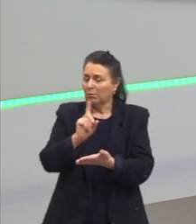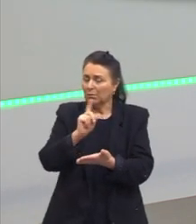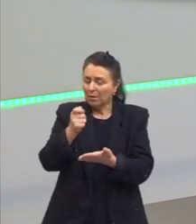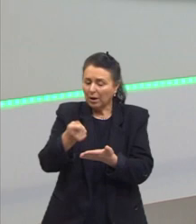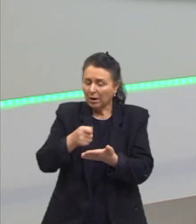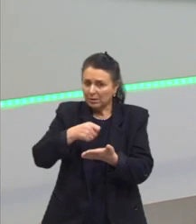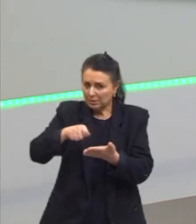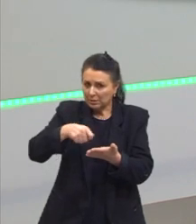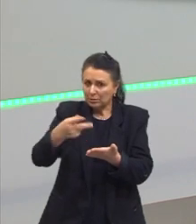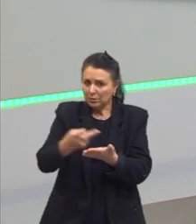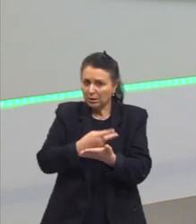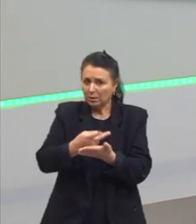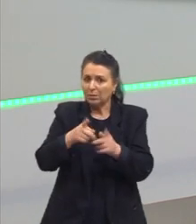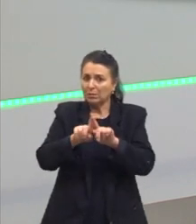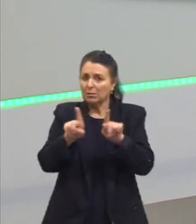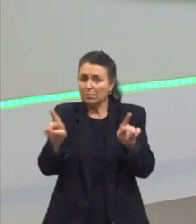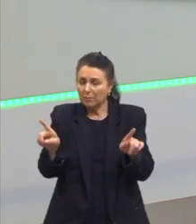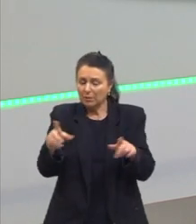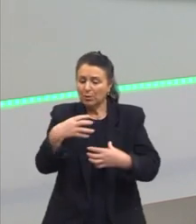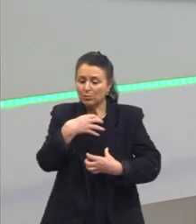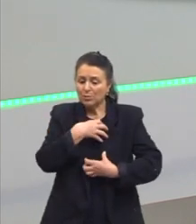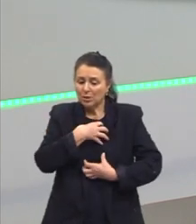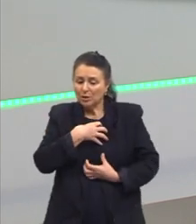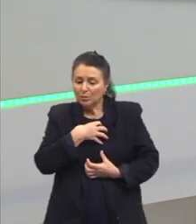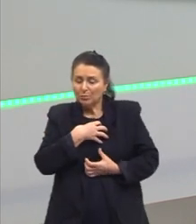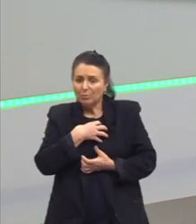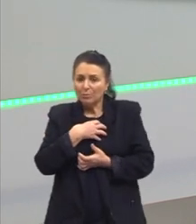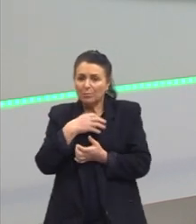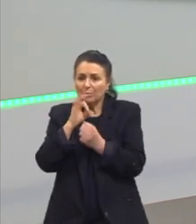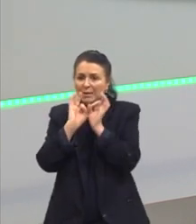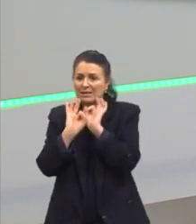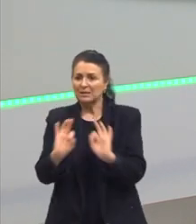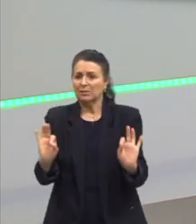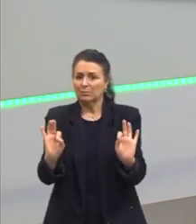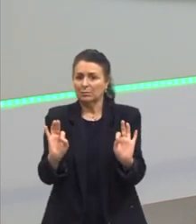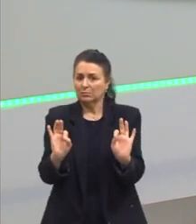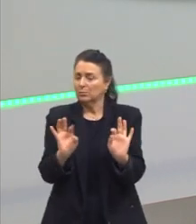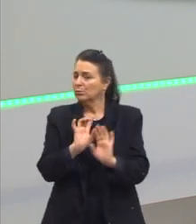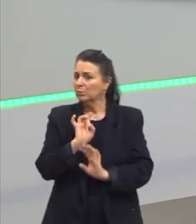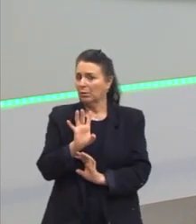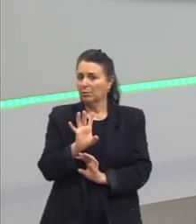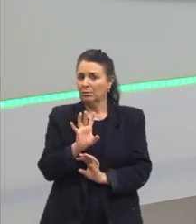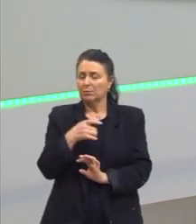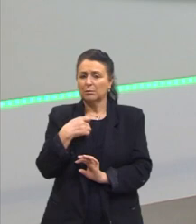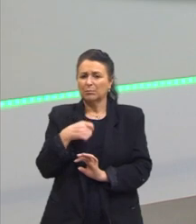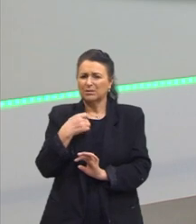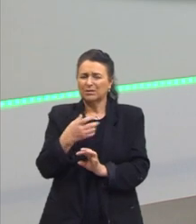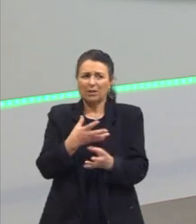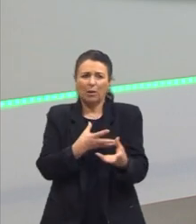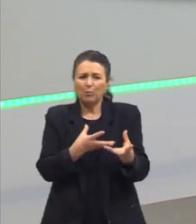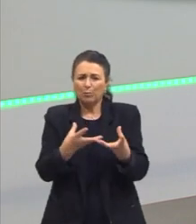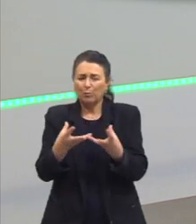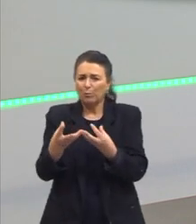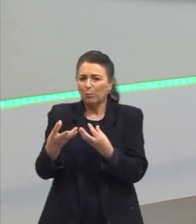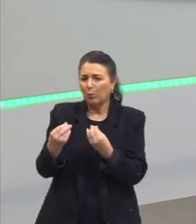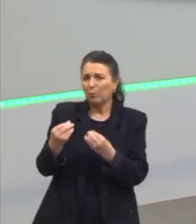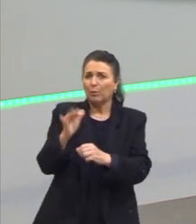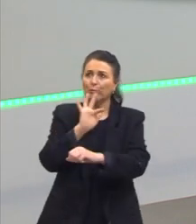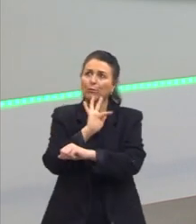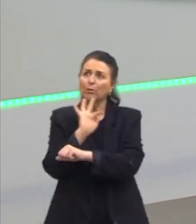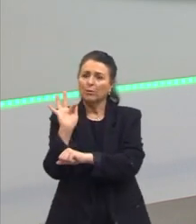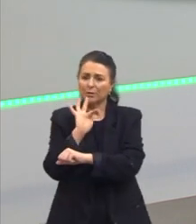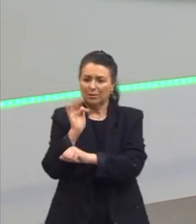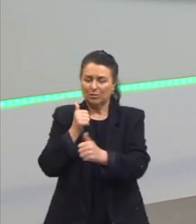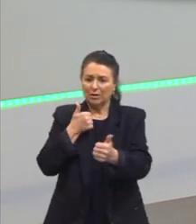portuguesa. É apenas uma maneira mais simples de falar. Não precisa tanta pompa para falar. A gente